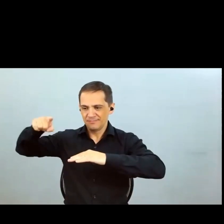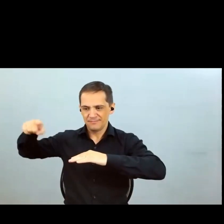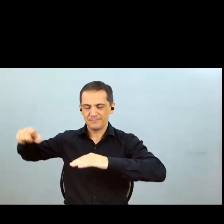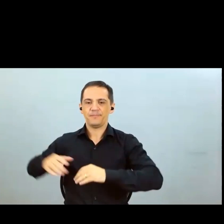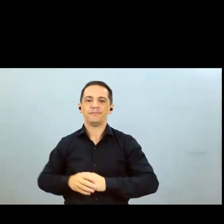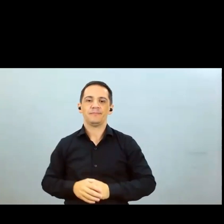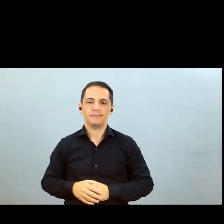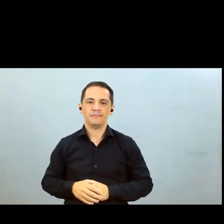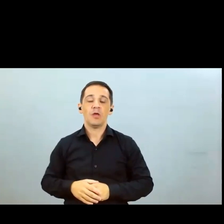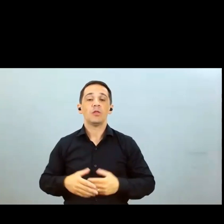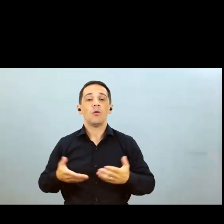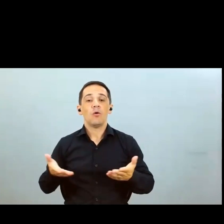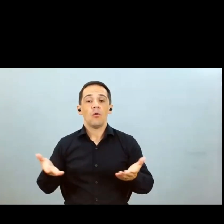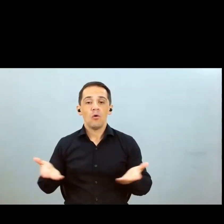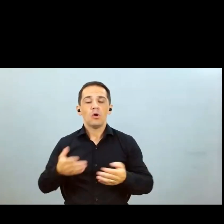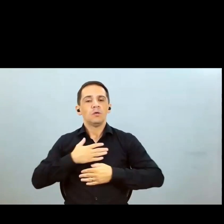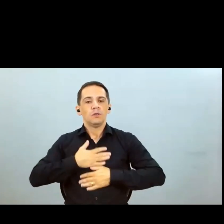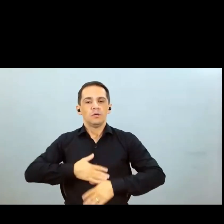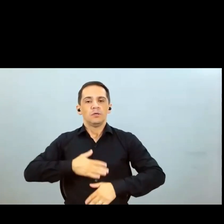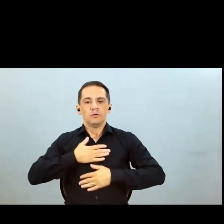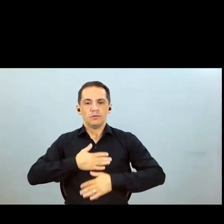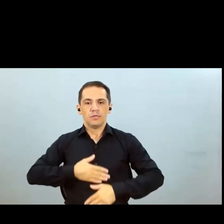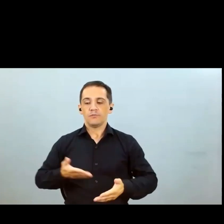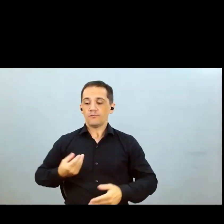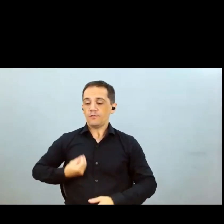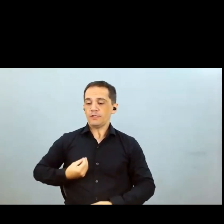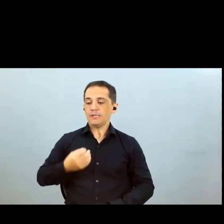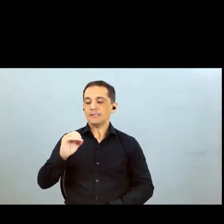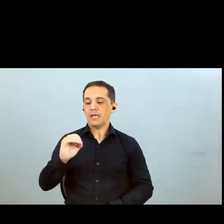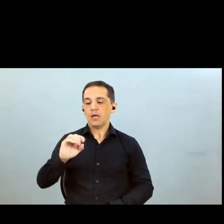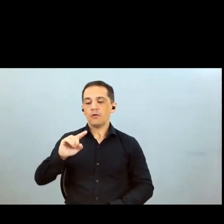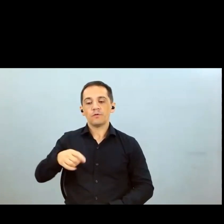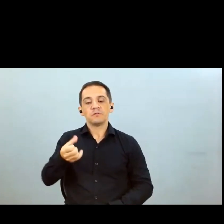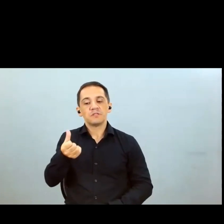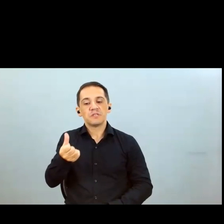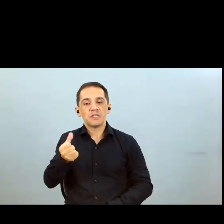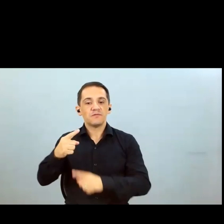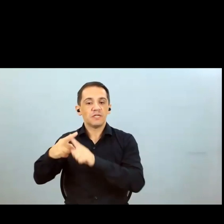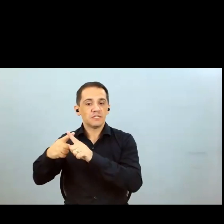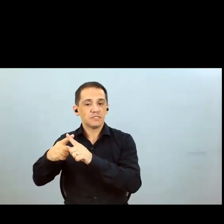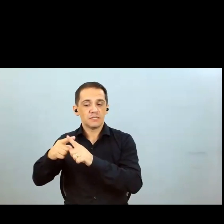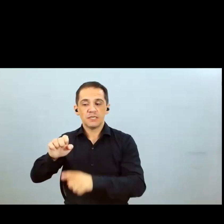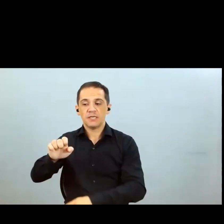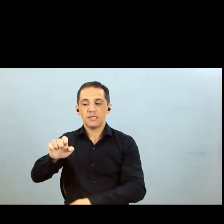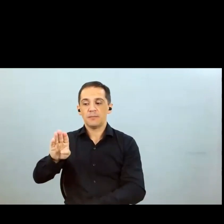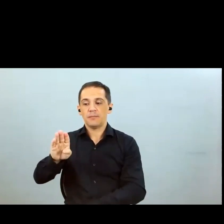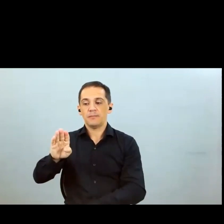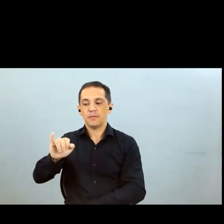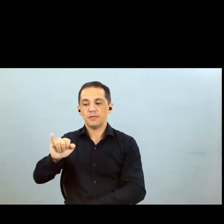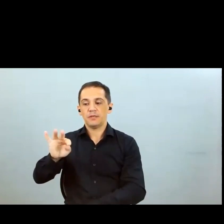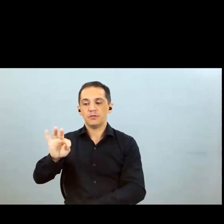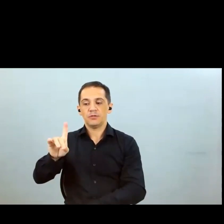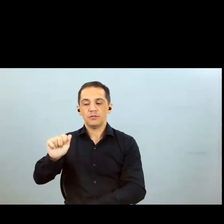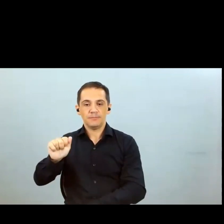sim está bem tranquilo nós temos 9 bilhões em terras que não estão dada em garantia em nenhuma operação ou seja tem bastante colchão aí